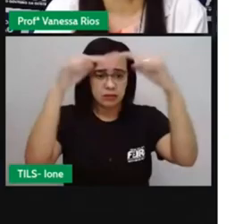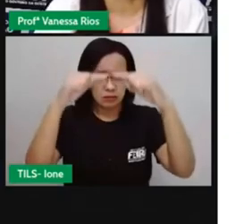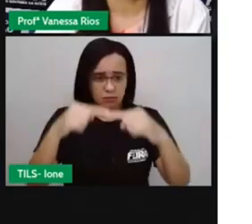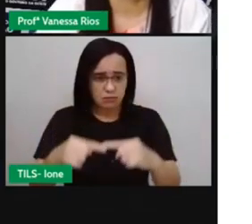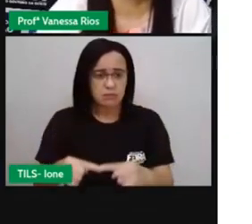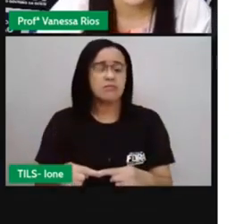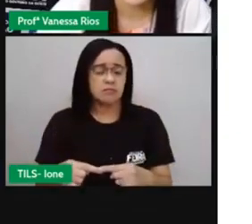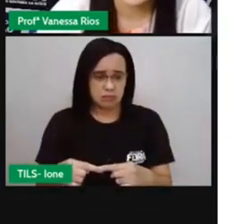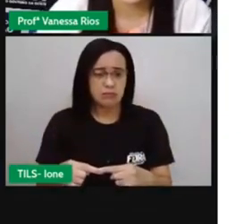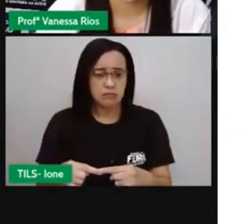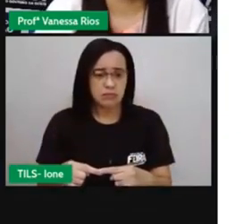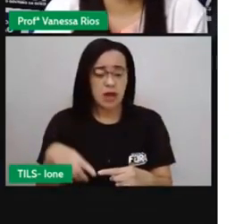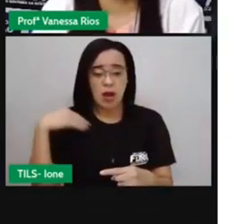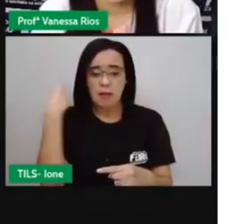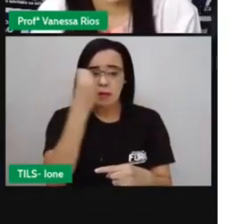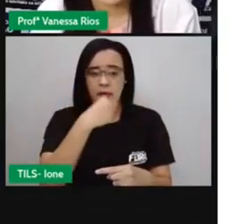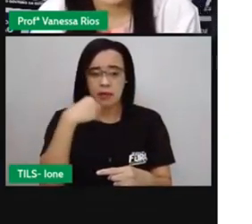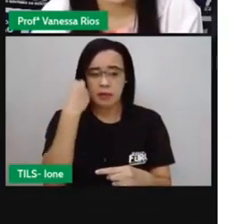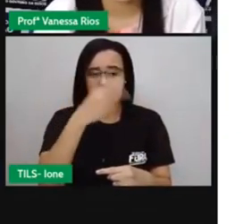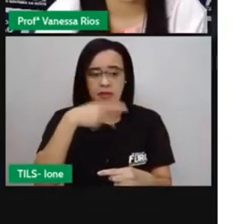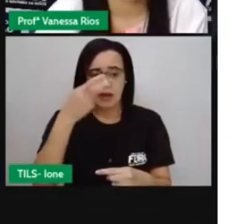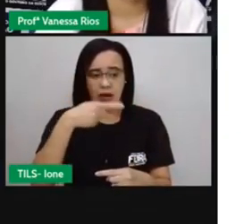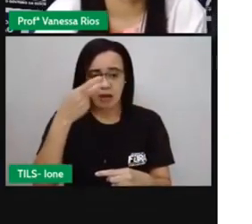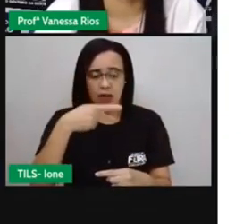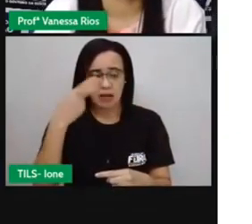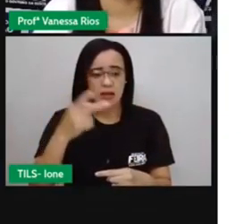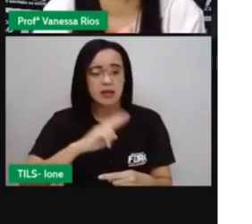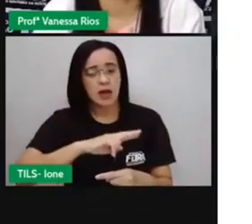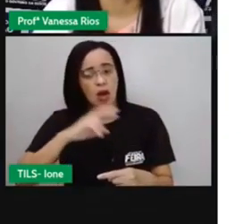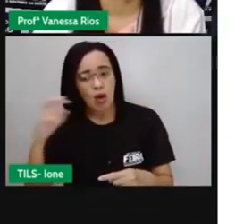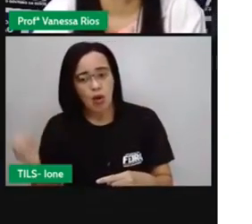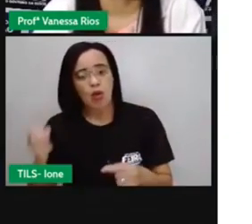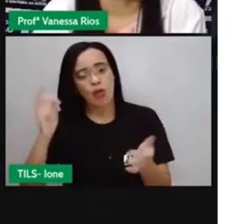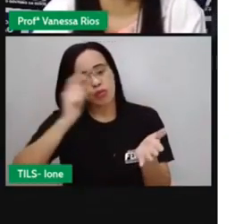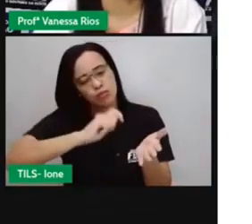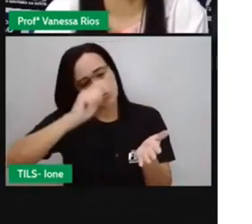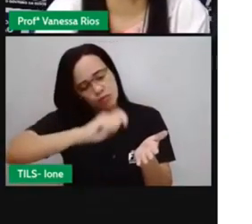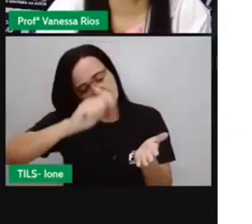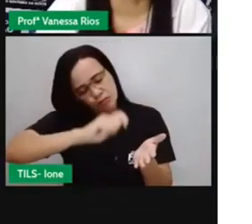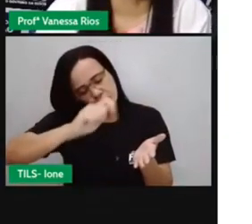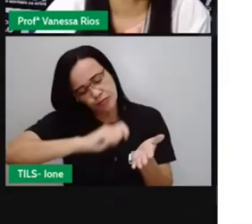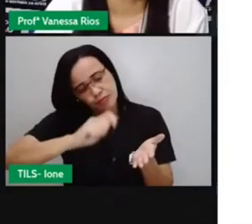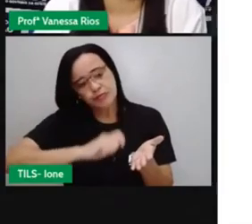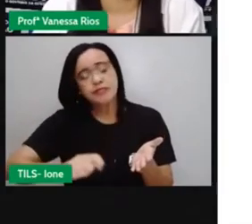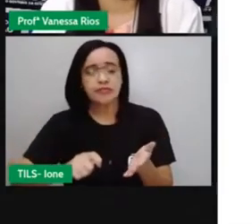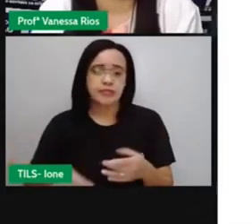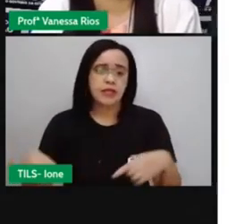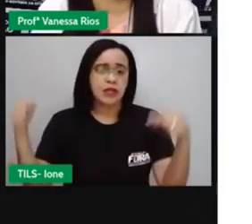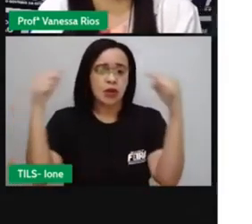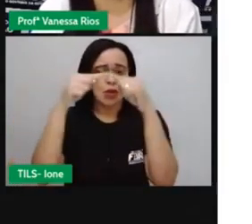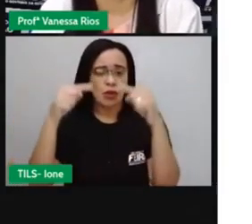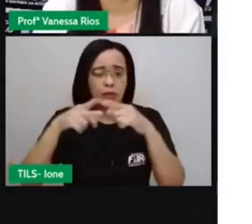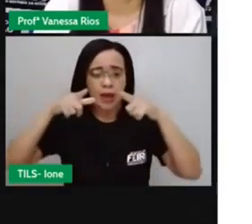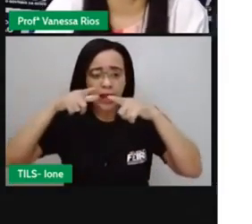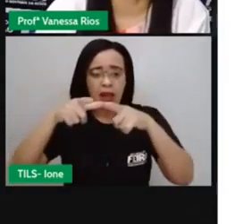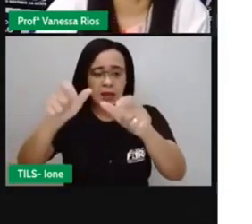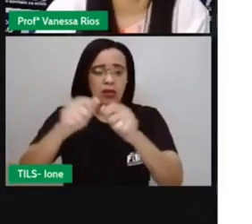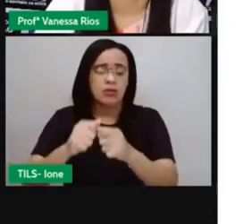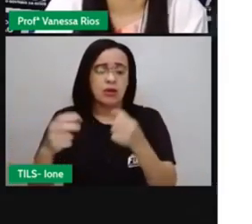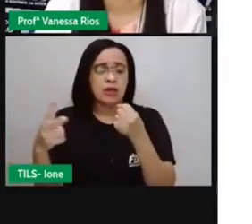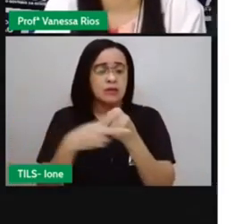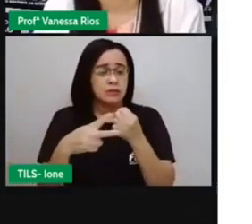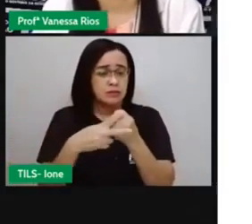oralizadas, só faladas, sejam elas aí escritas no material impresso, no